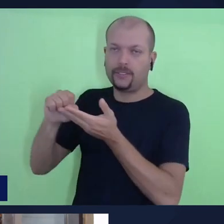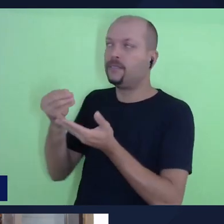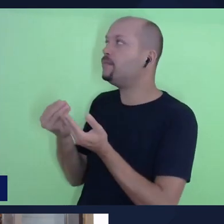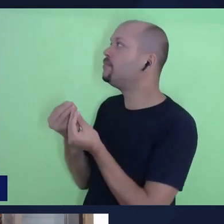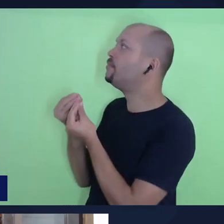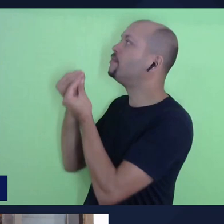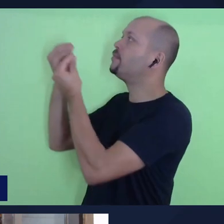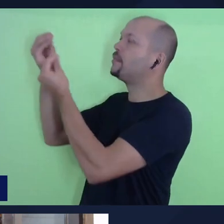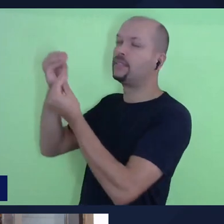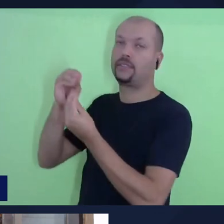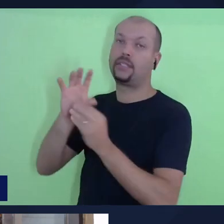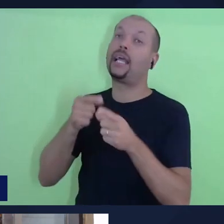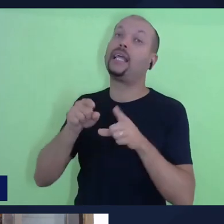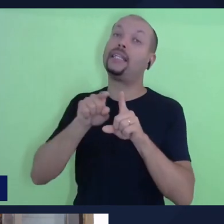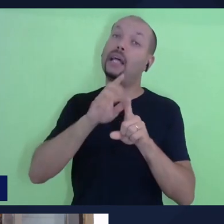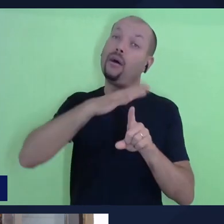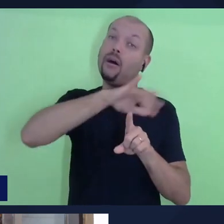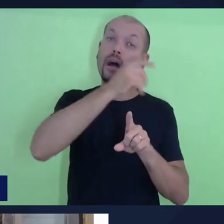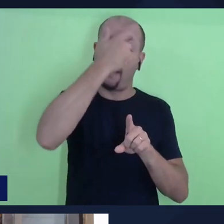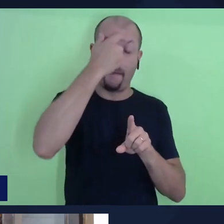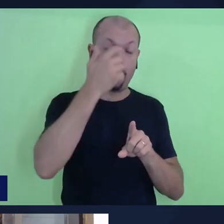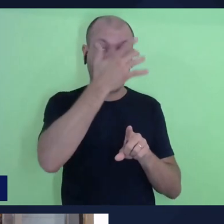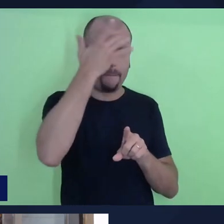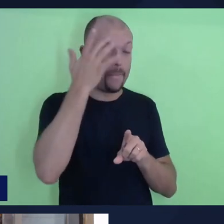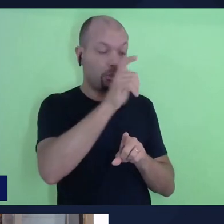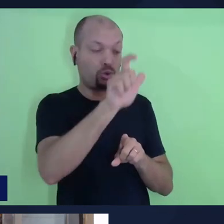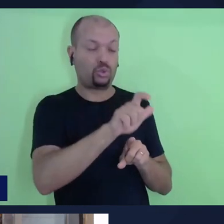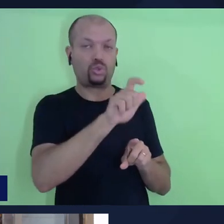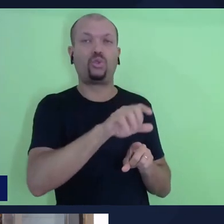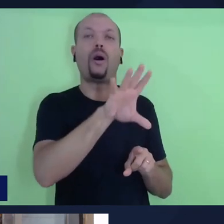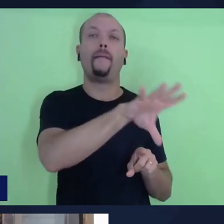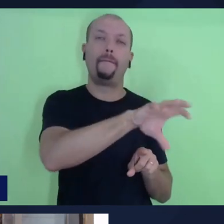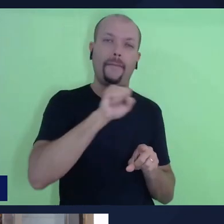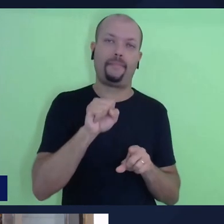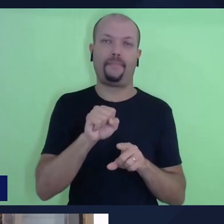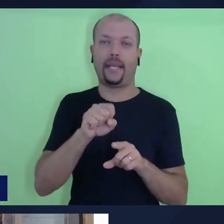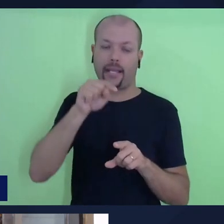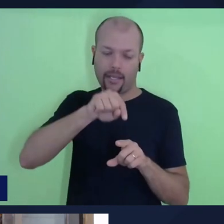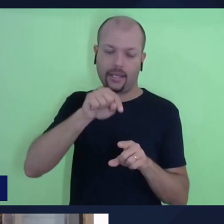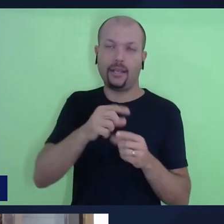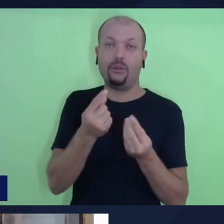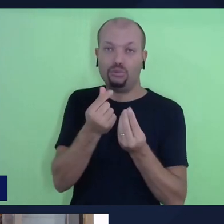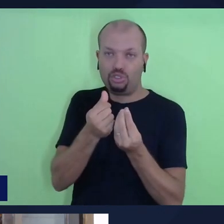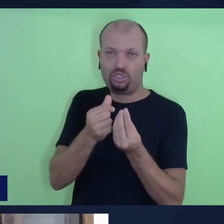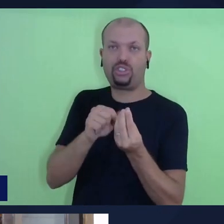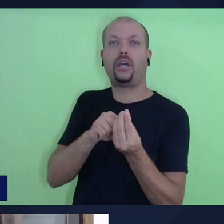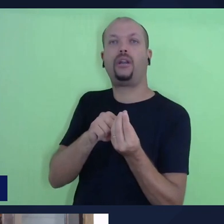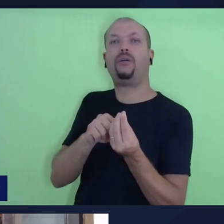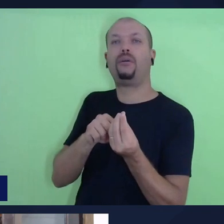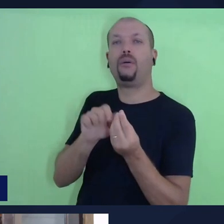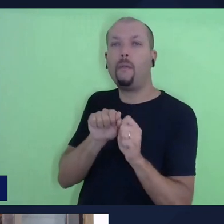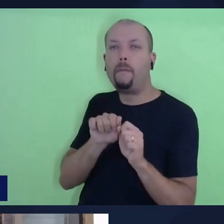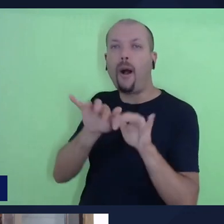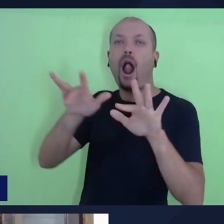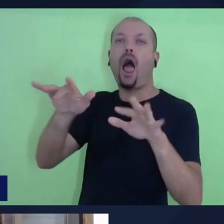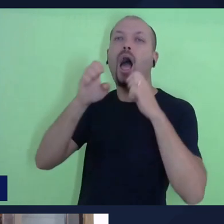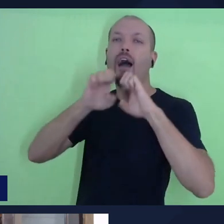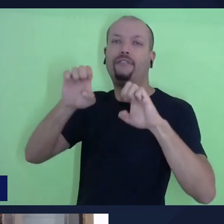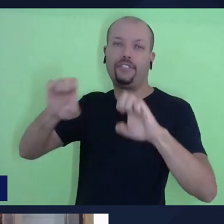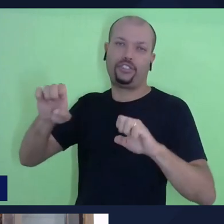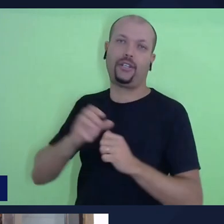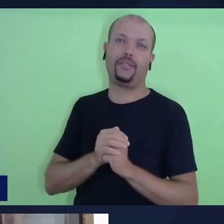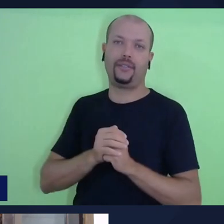pegar parte dos recursos para que ele seja uma bênção no avanço da pregação do evangelho, para que ele seja uma